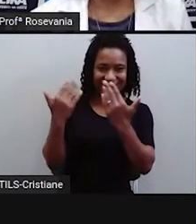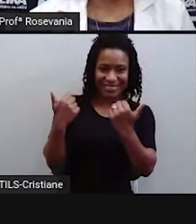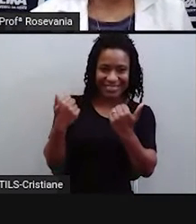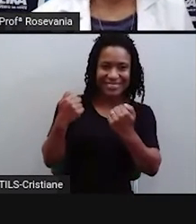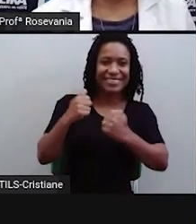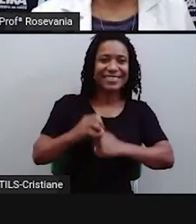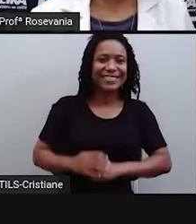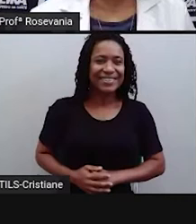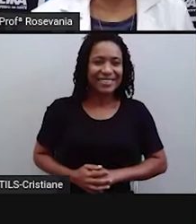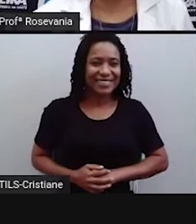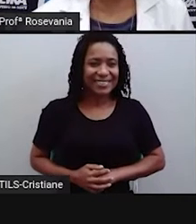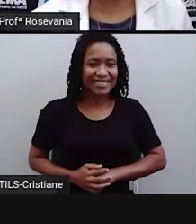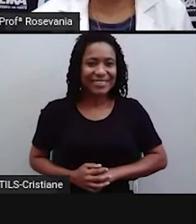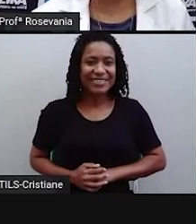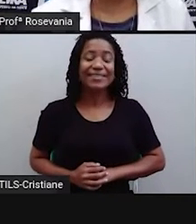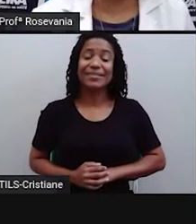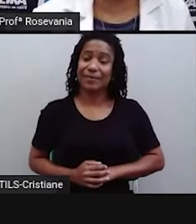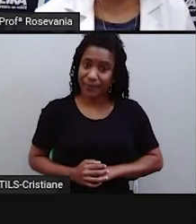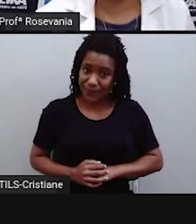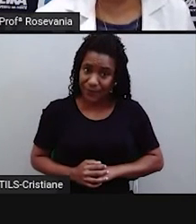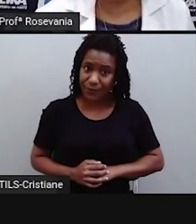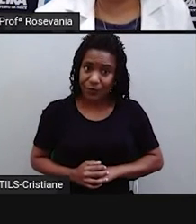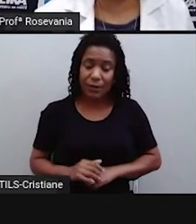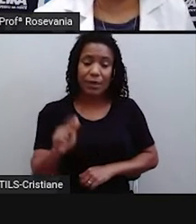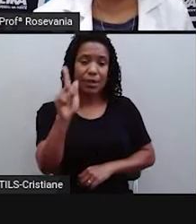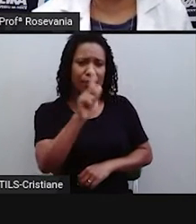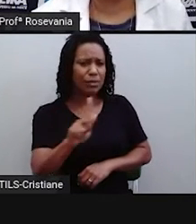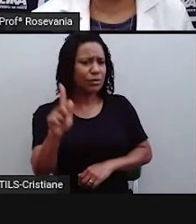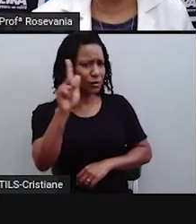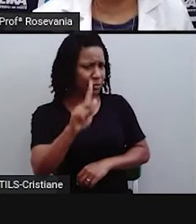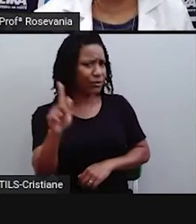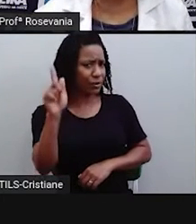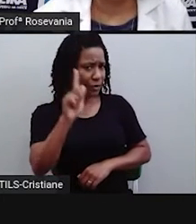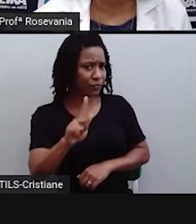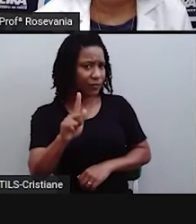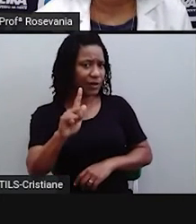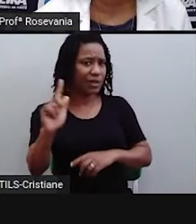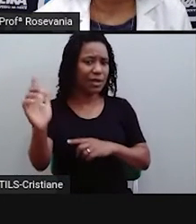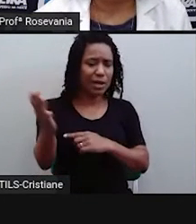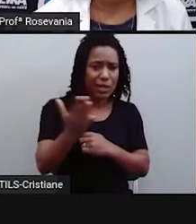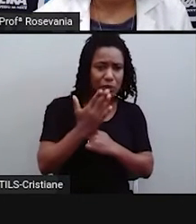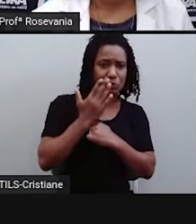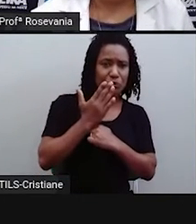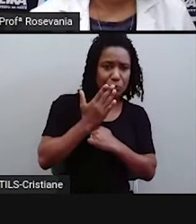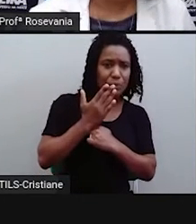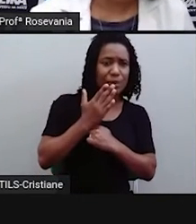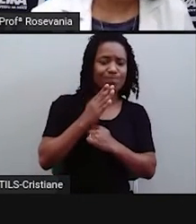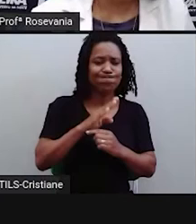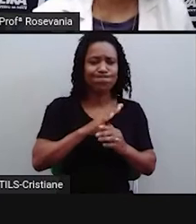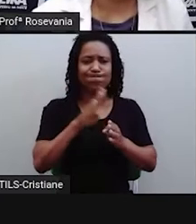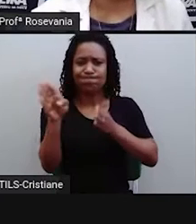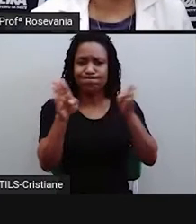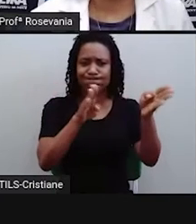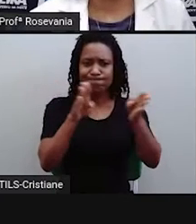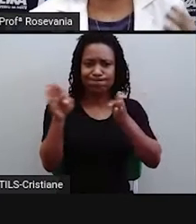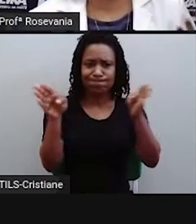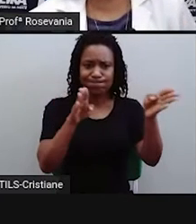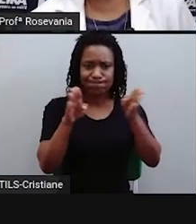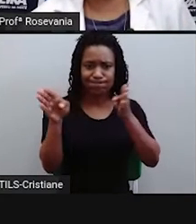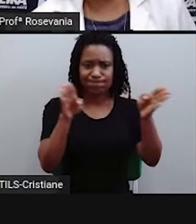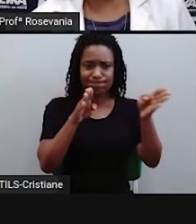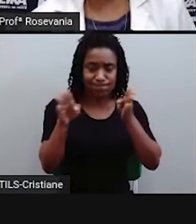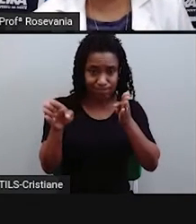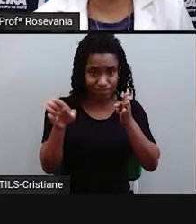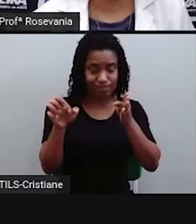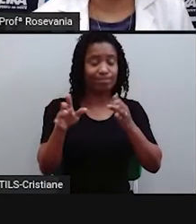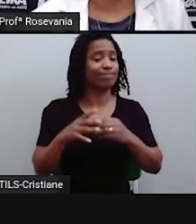Bom, será que a geografia pode nos ajudar a evitar que fiquemos perdidos? Na maioria das vezes, quando